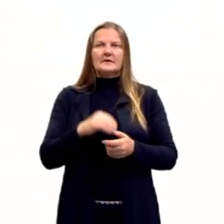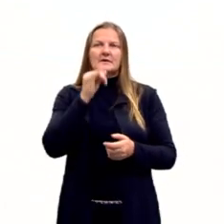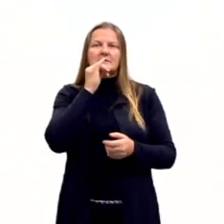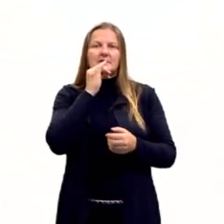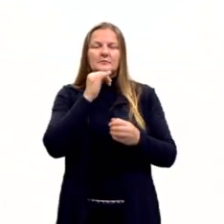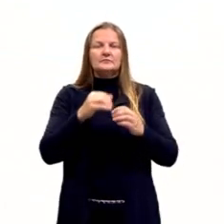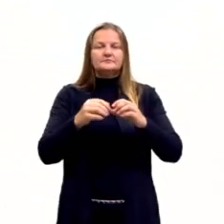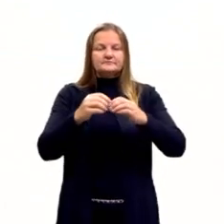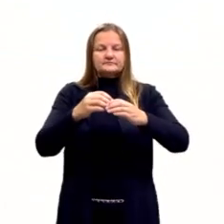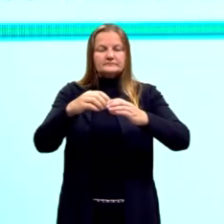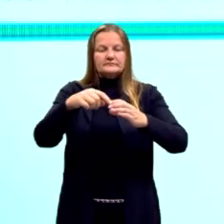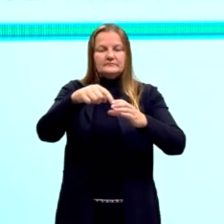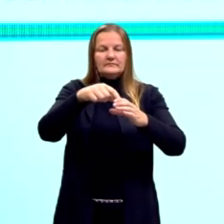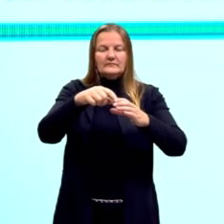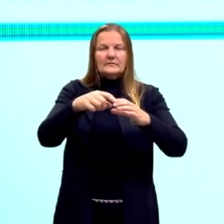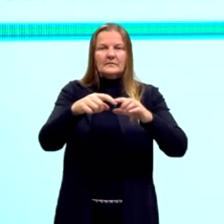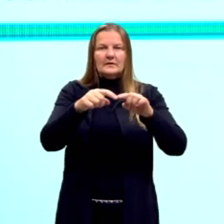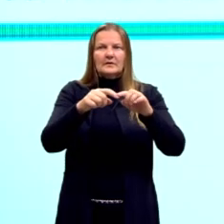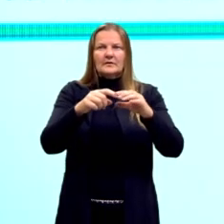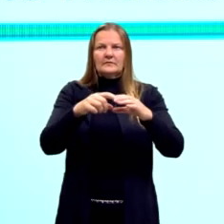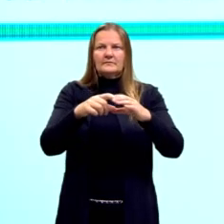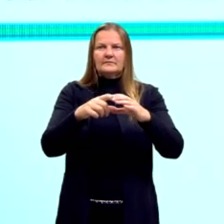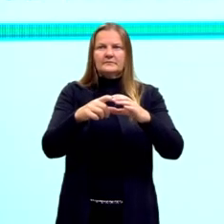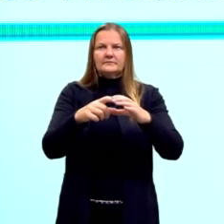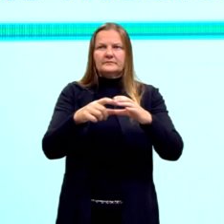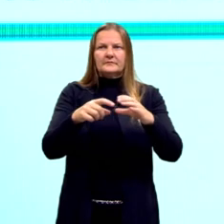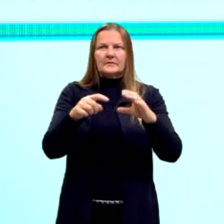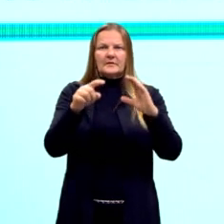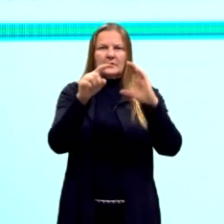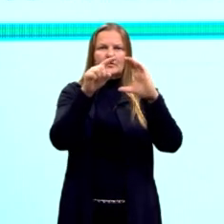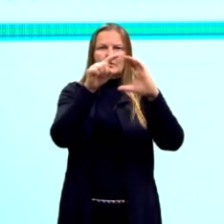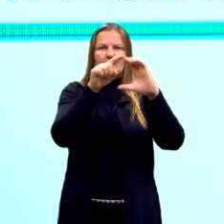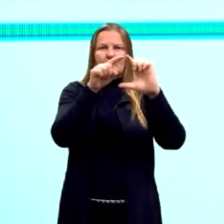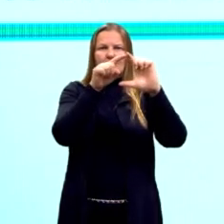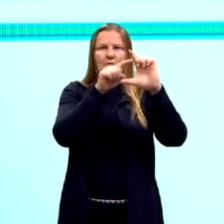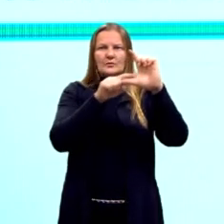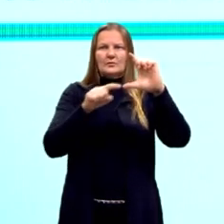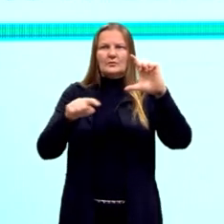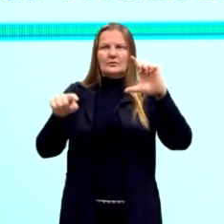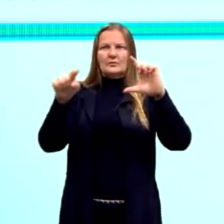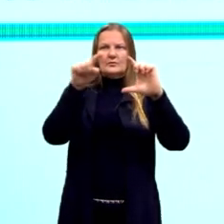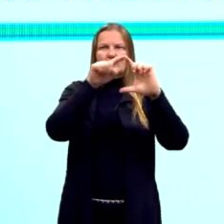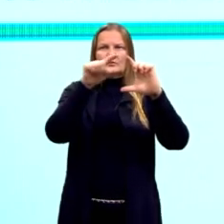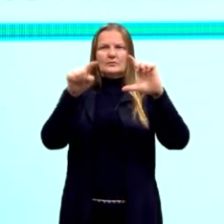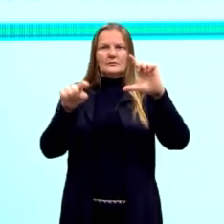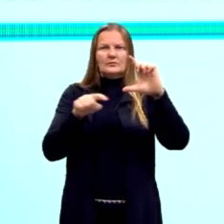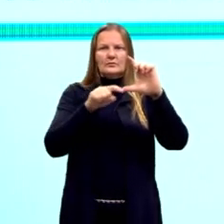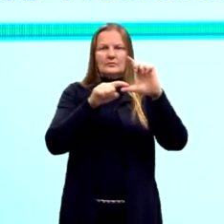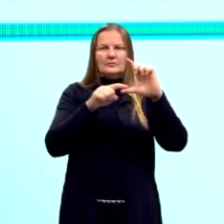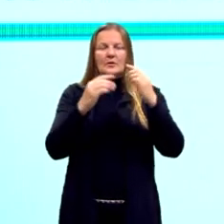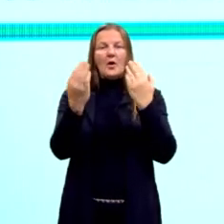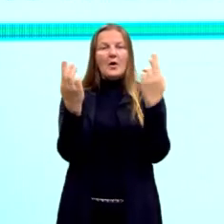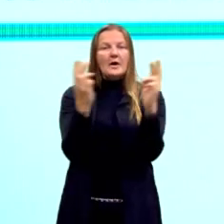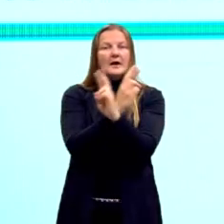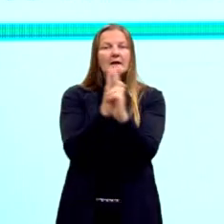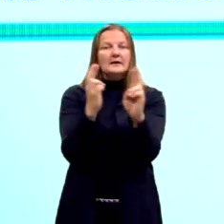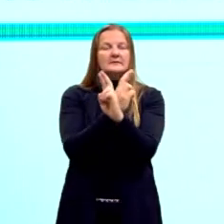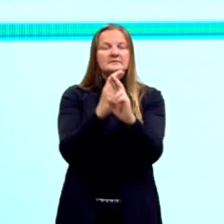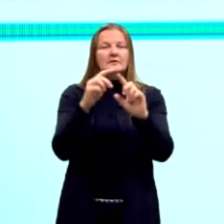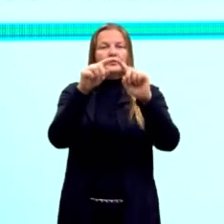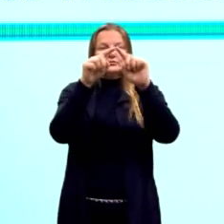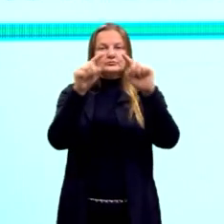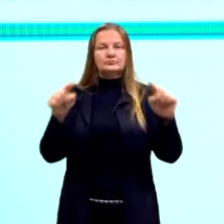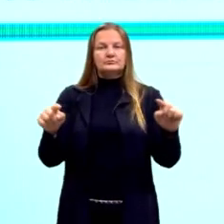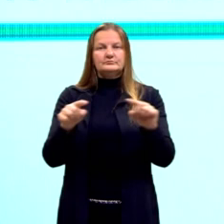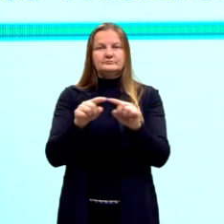outra. Então, aqui, a circunferência está circunscrita ao triângulo, ou ainda, o